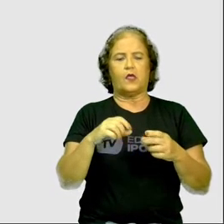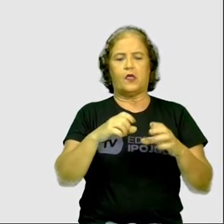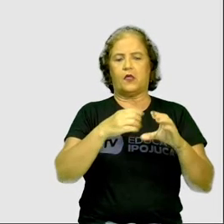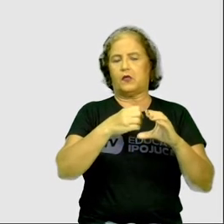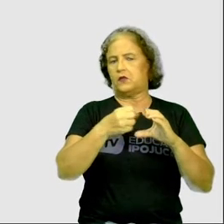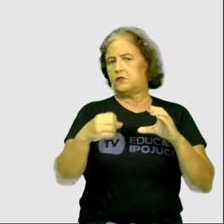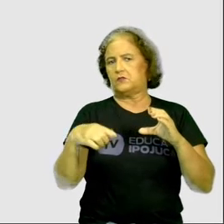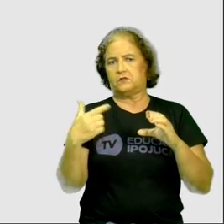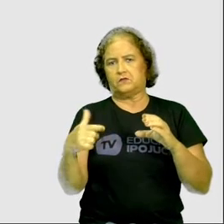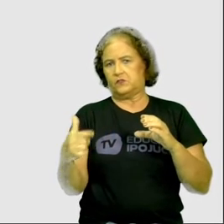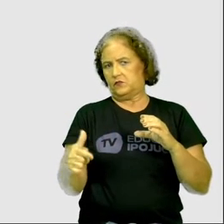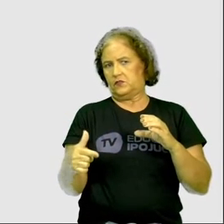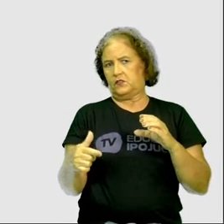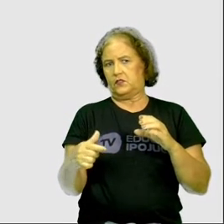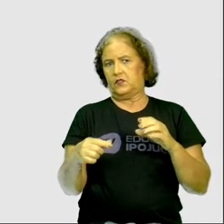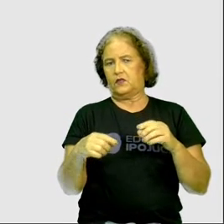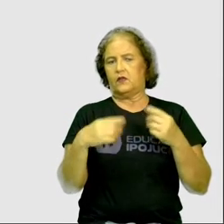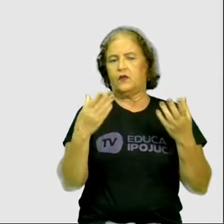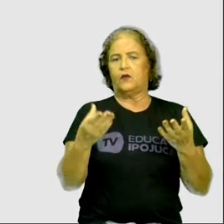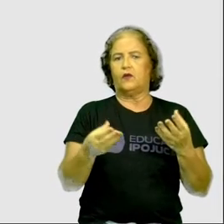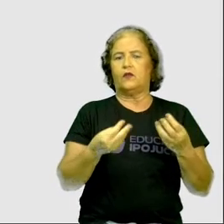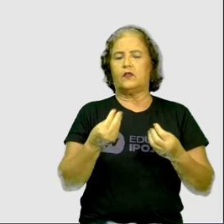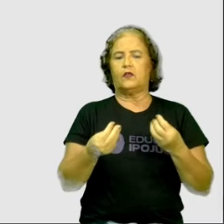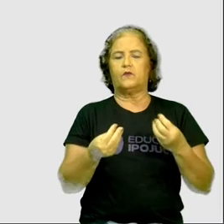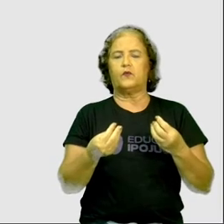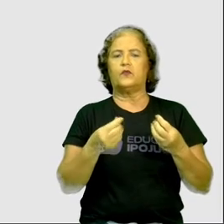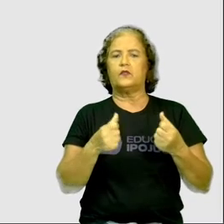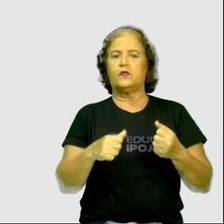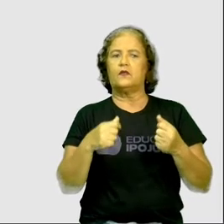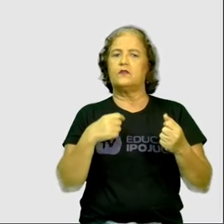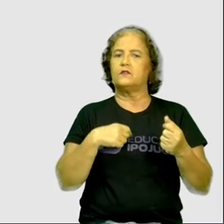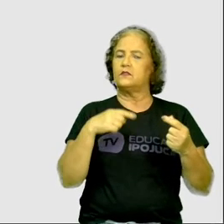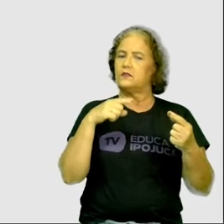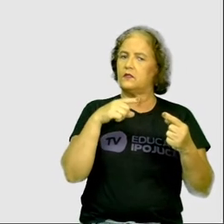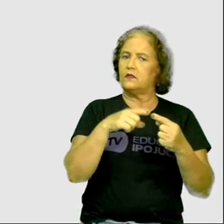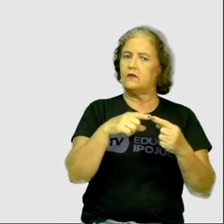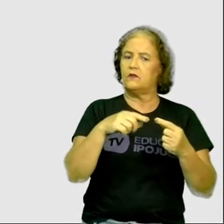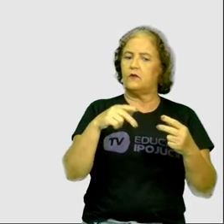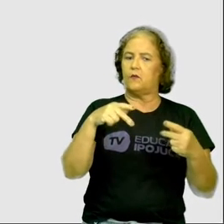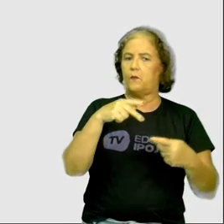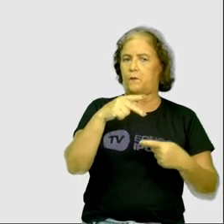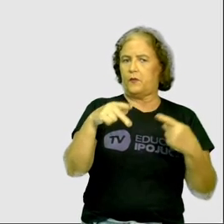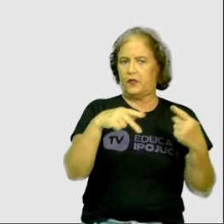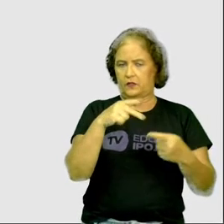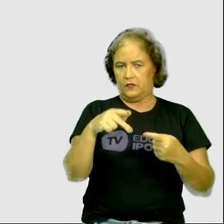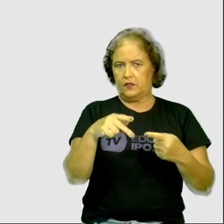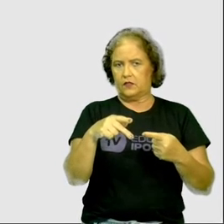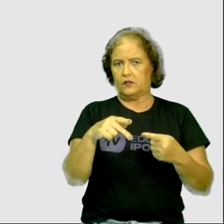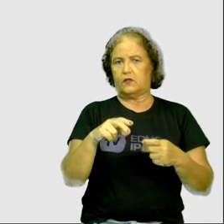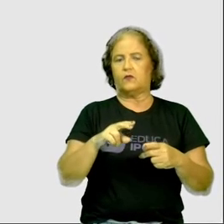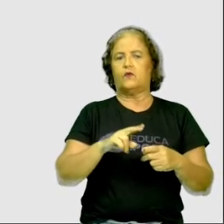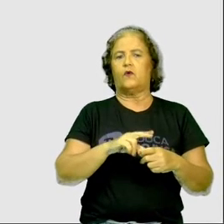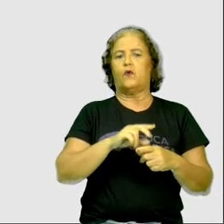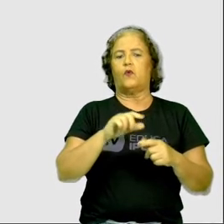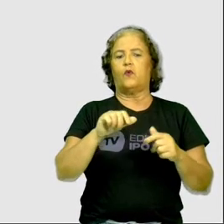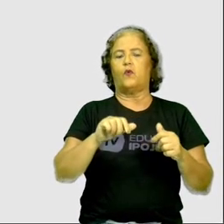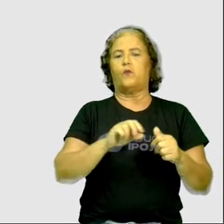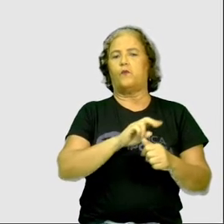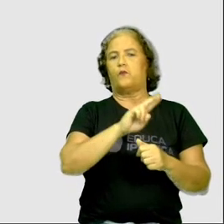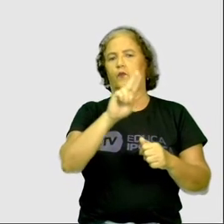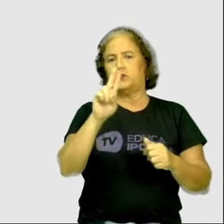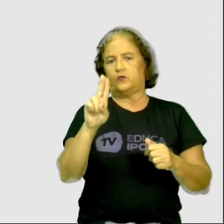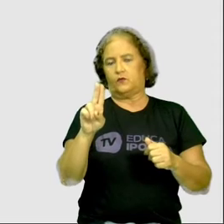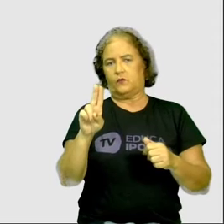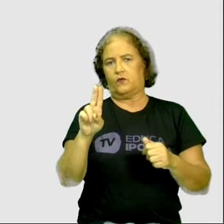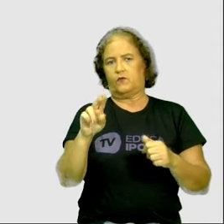Algumas coisas que podiam determinar ele como planeta. Então, ele foi reclassificado como planeta anão.